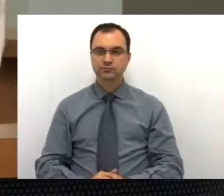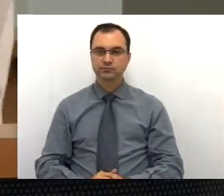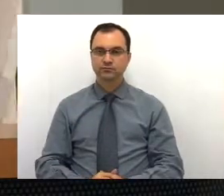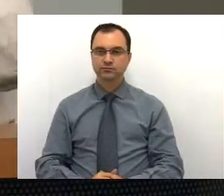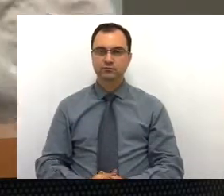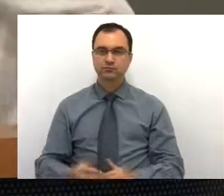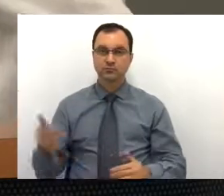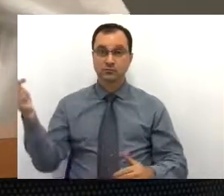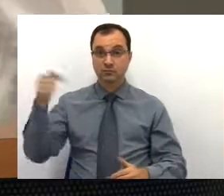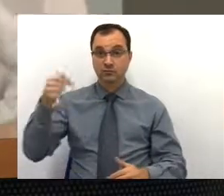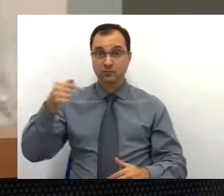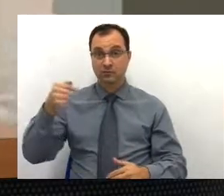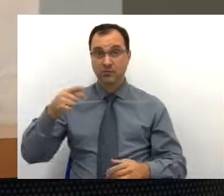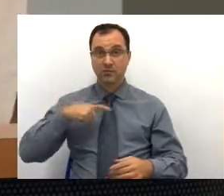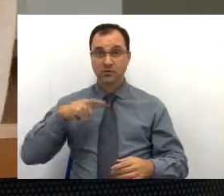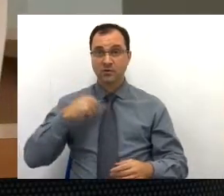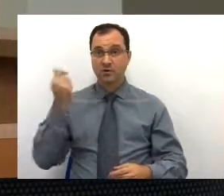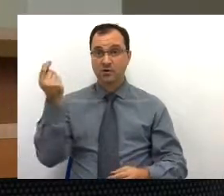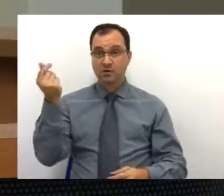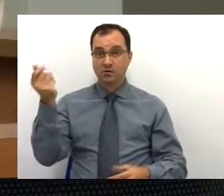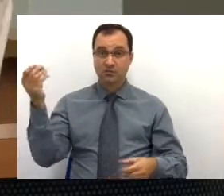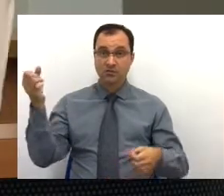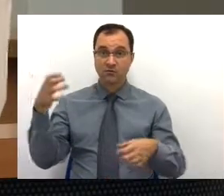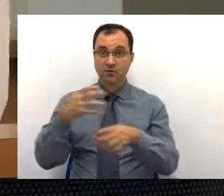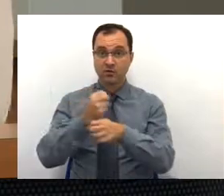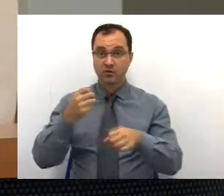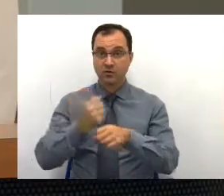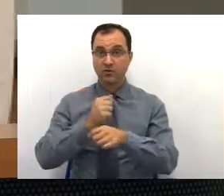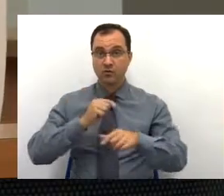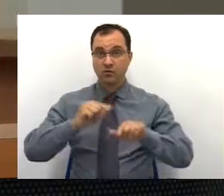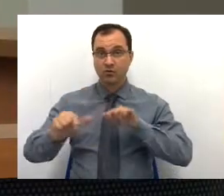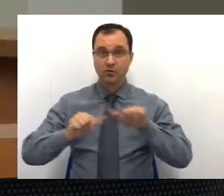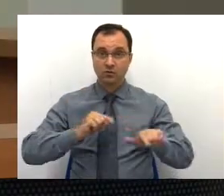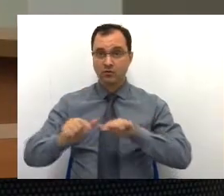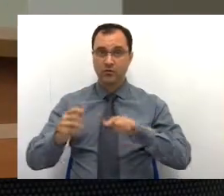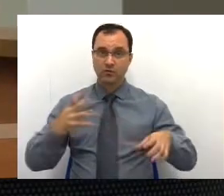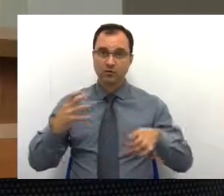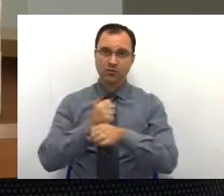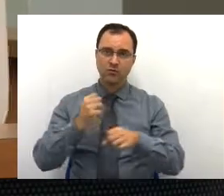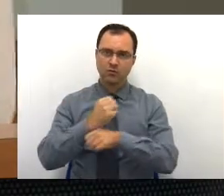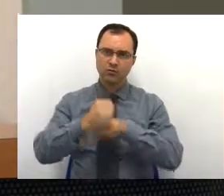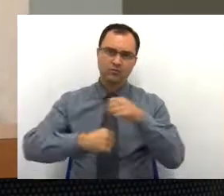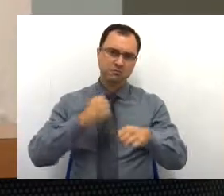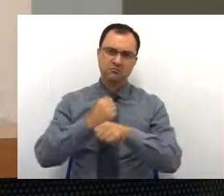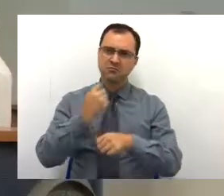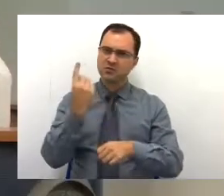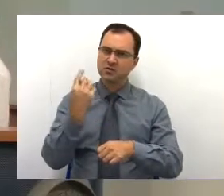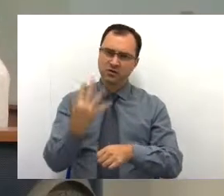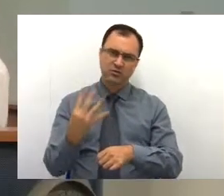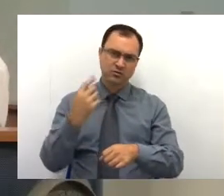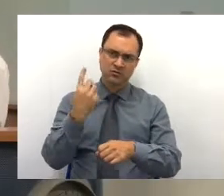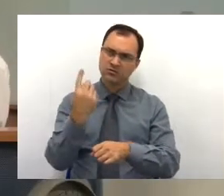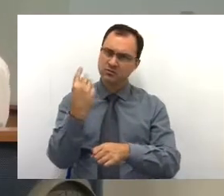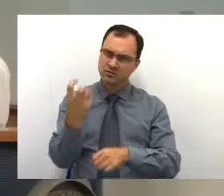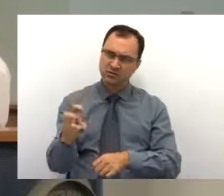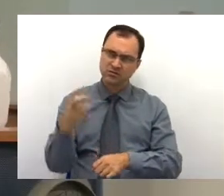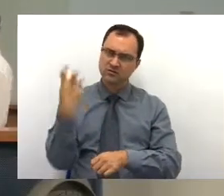Aqui são os valores referentes aos exercícios de 2014, 15, 16 e 17.